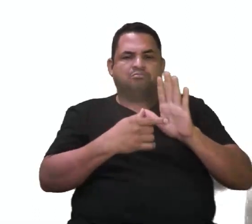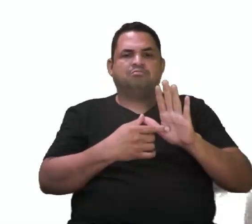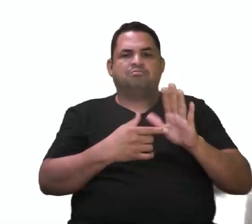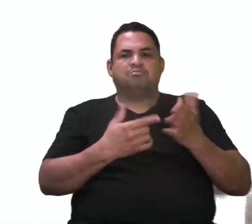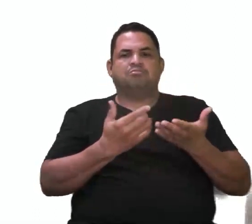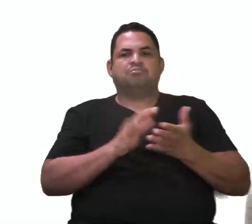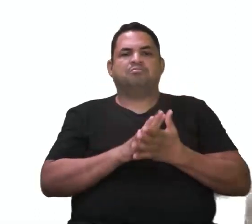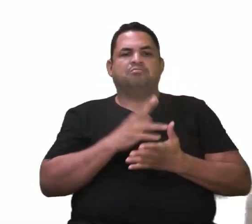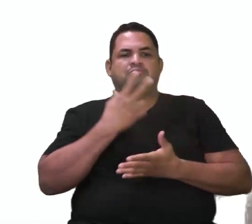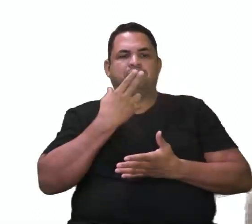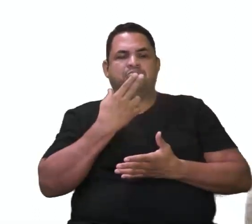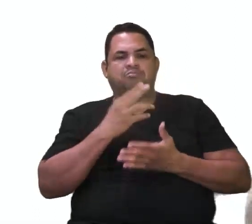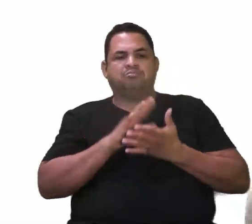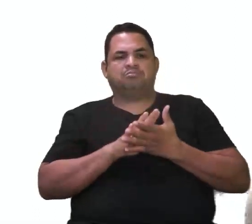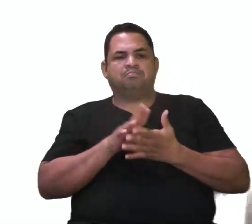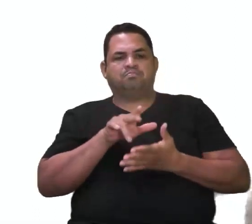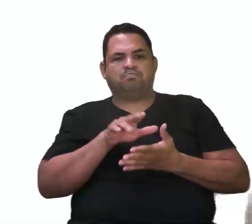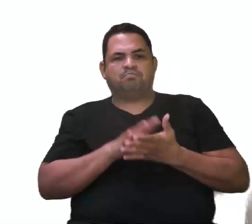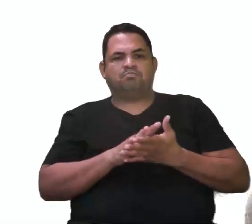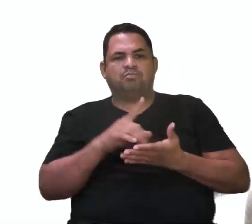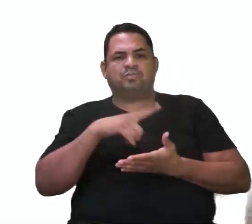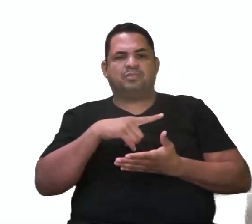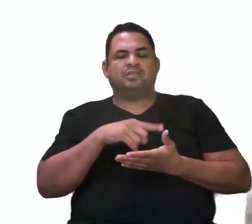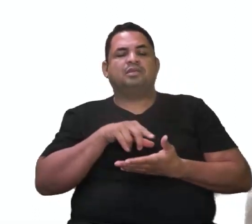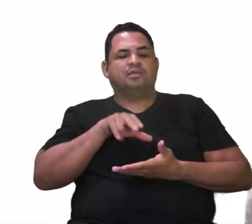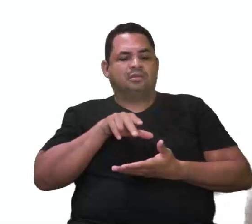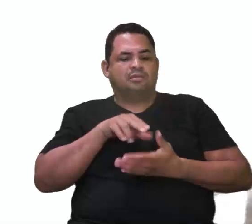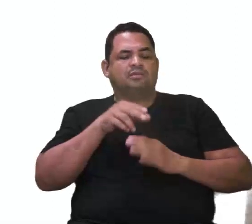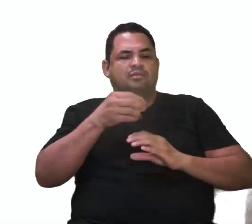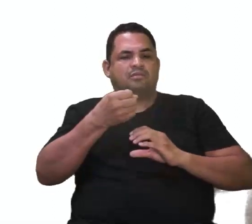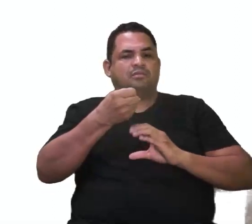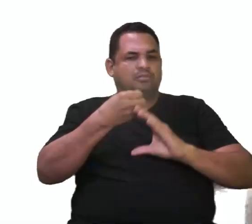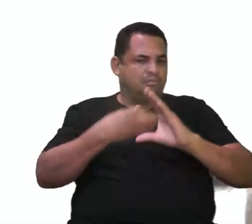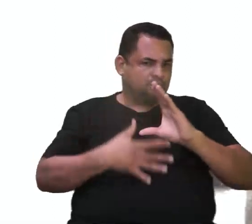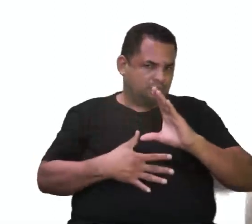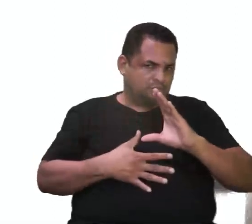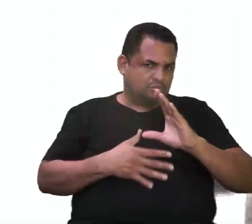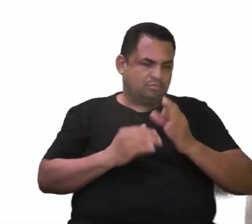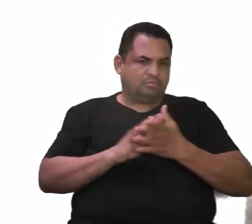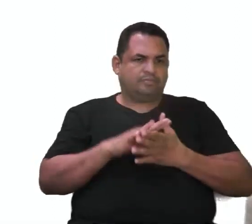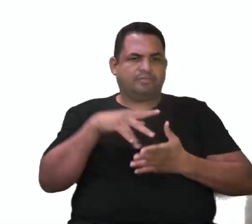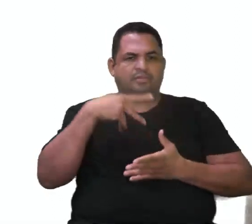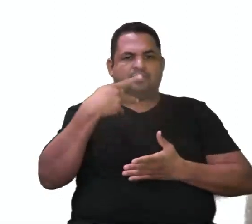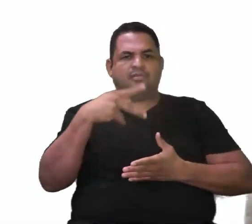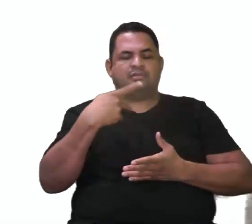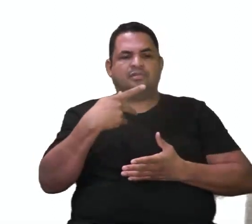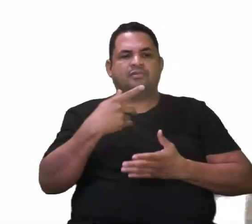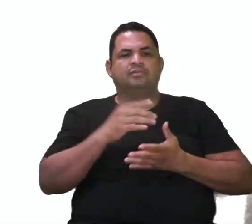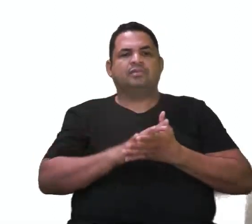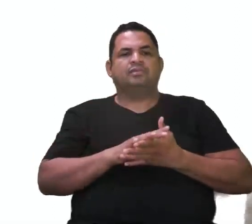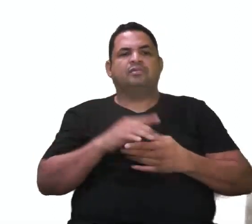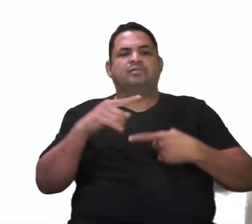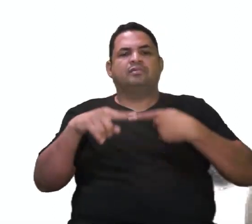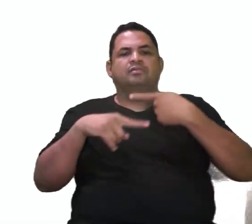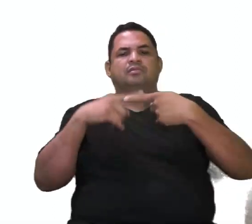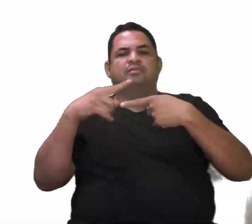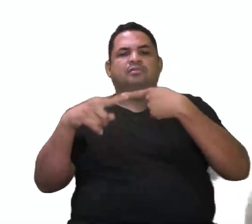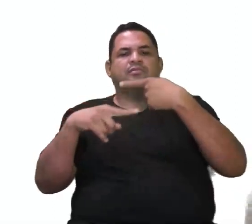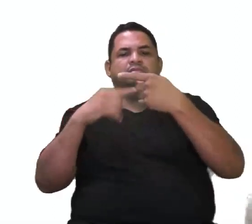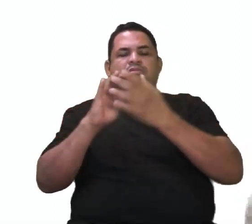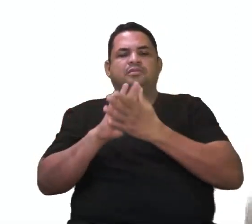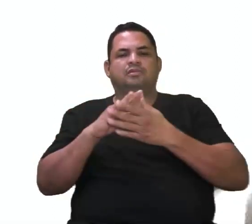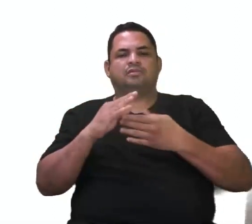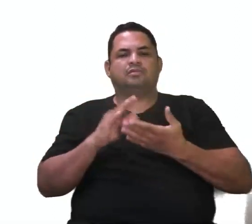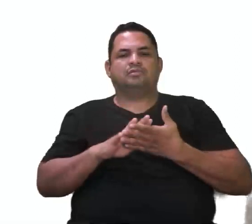estruturas semelhantes, exercendo a mesma função, dizemos que eles sofreram evolução